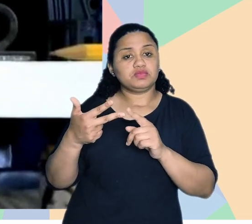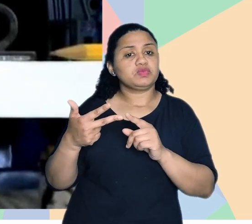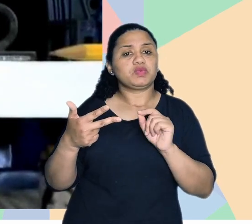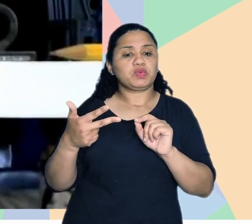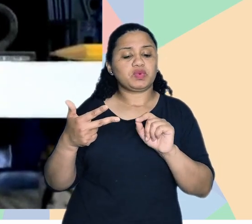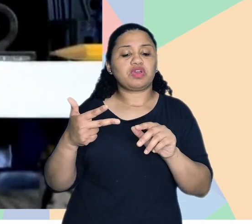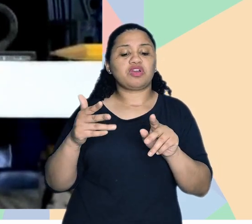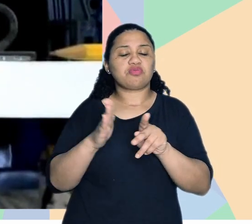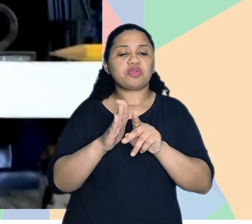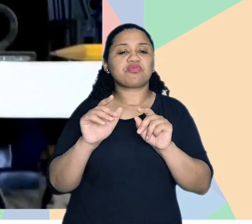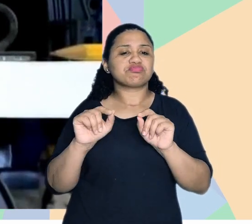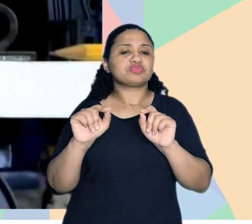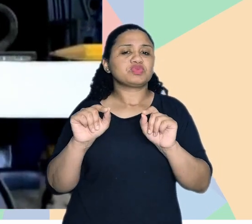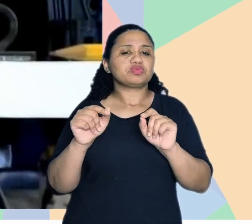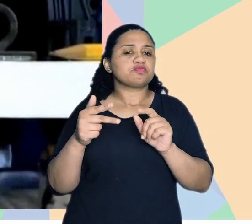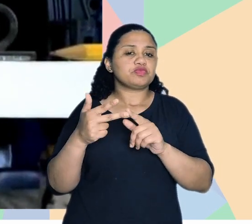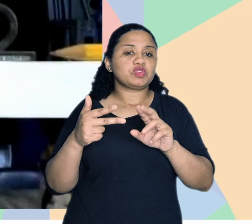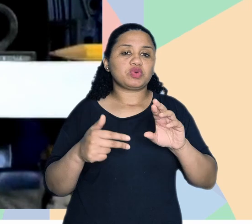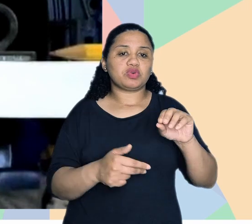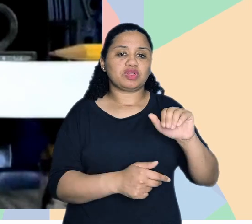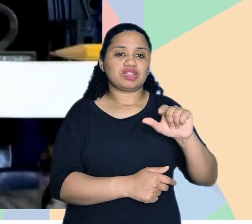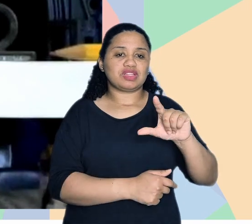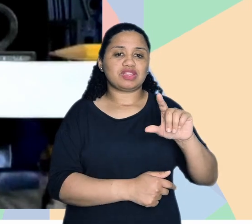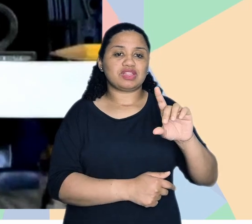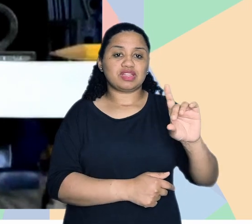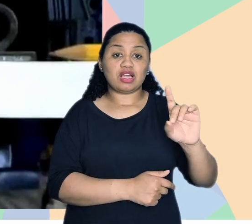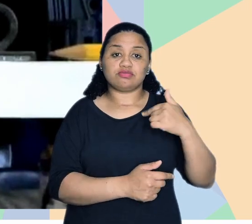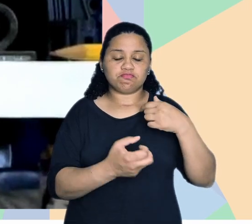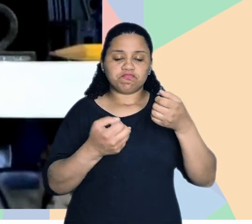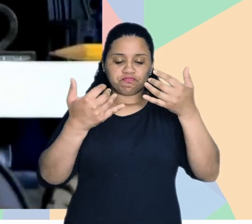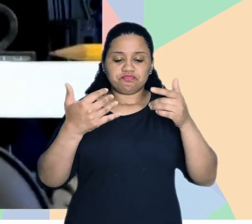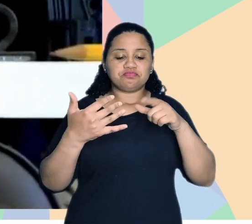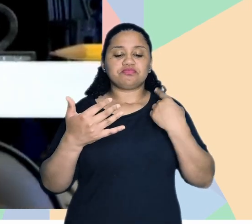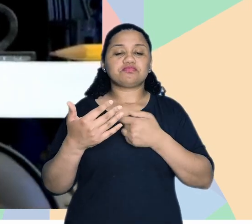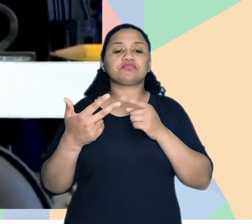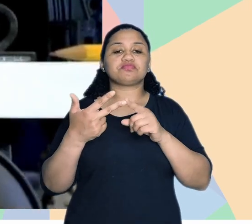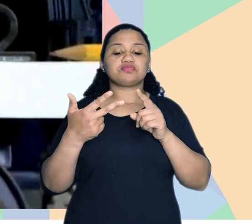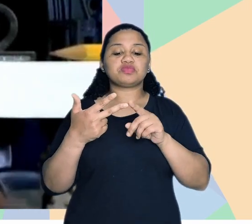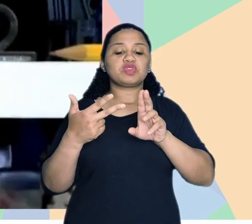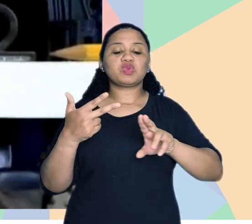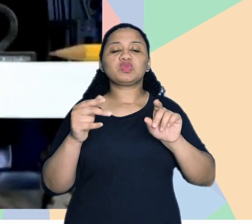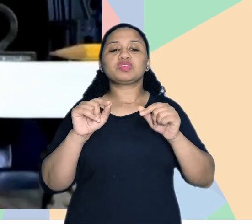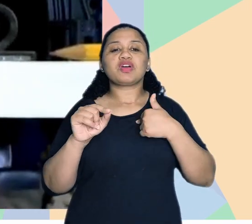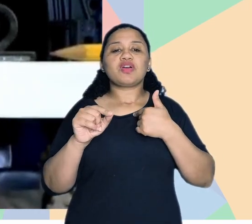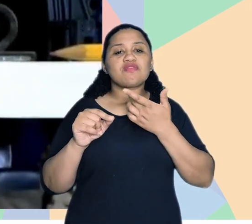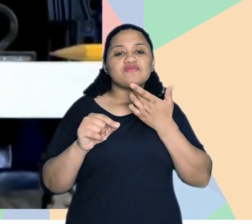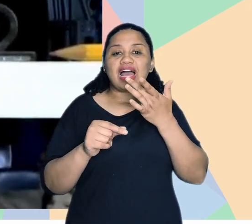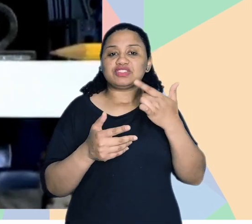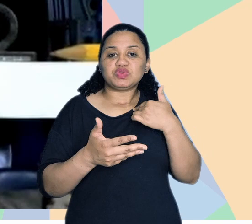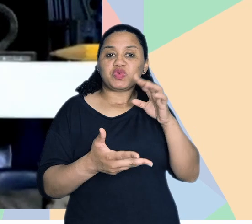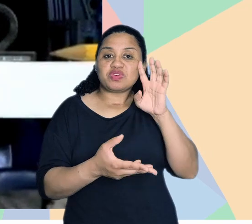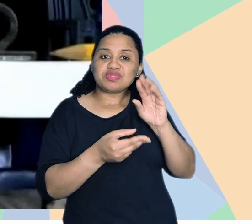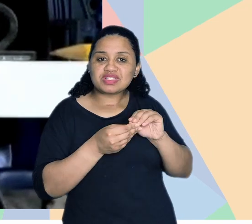Terceiro princípio, né? Que o Ronald Mace traz para nós é o uso simples e intuitivo. É aquela coisa que é de fácil